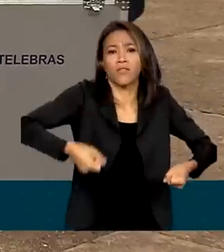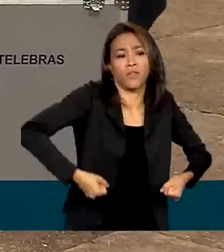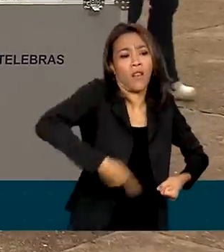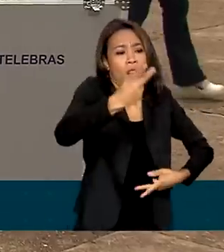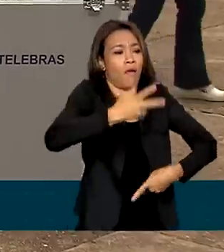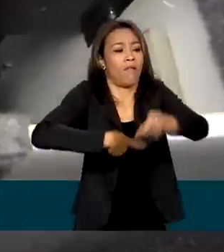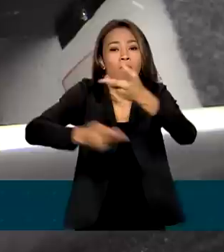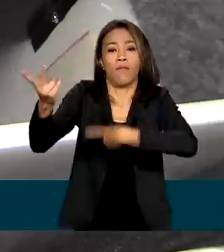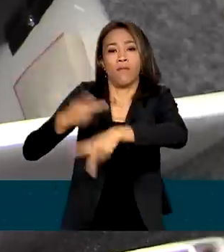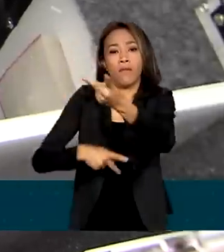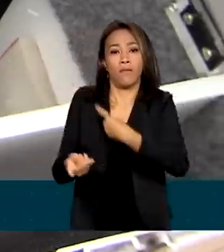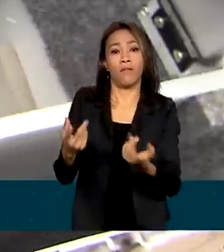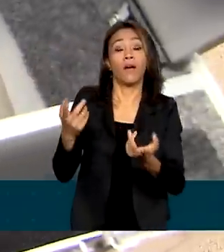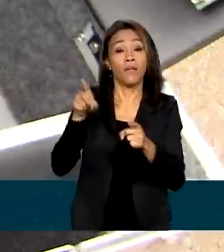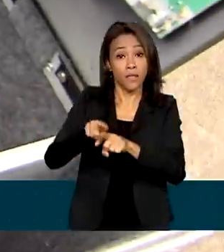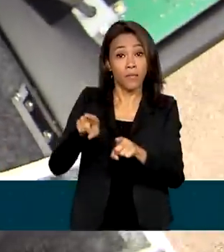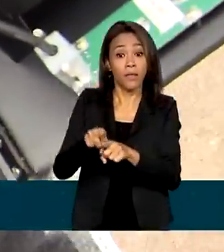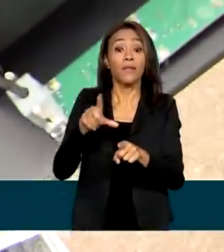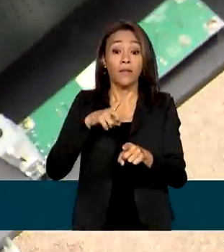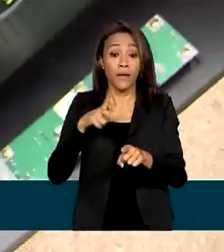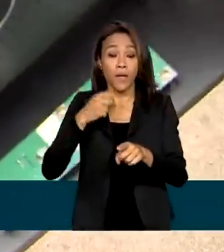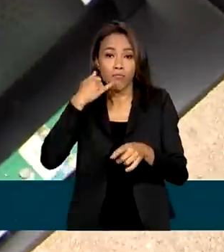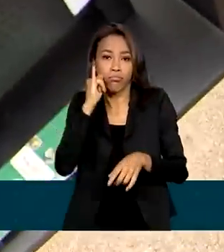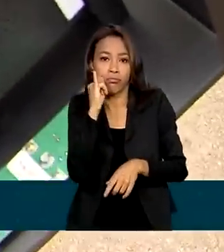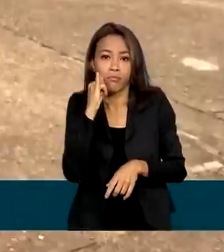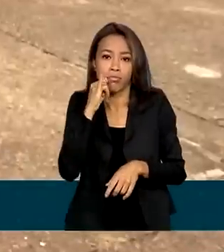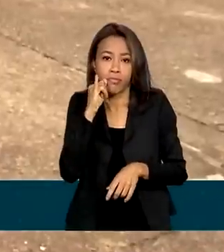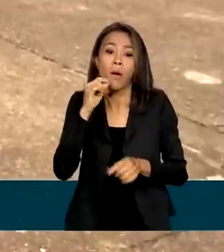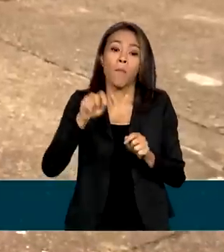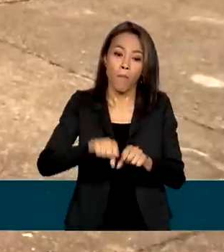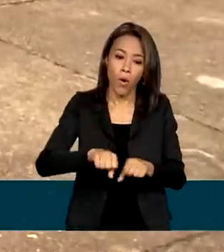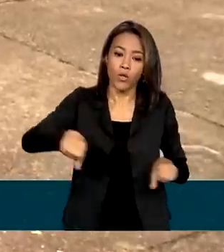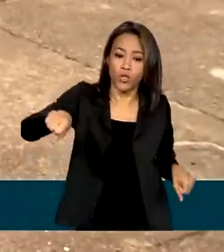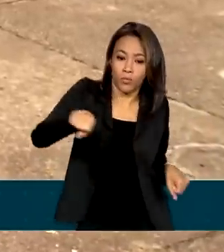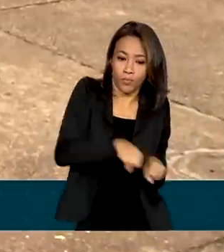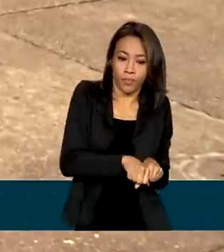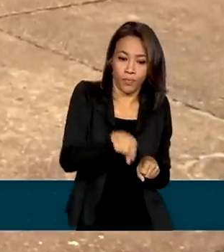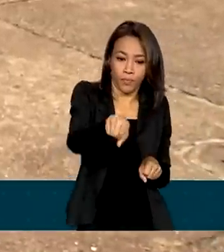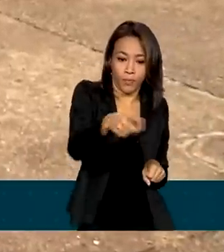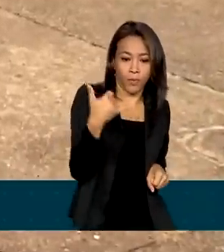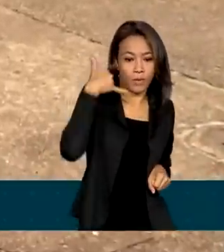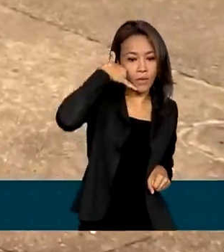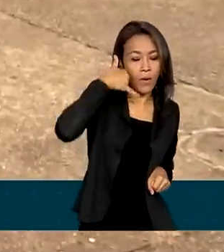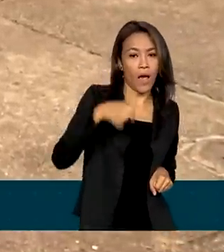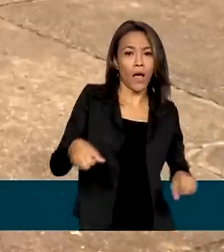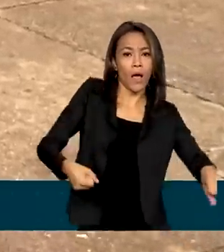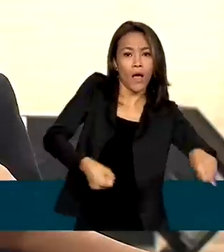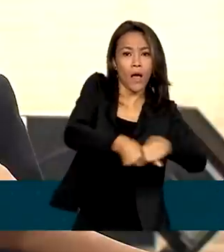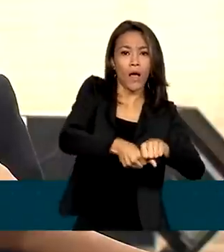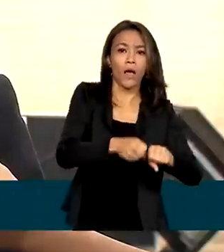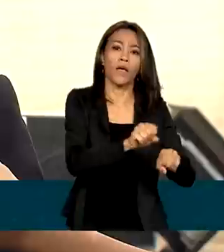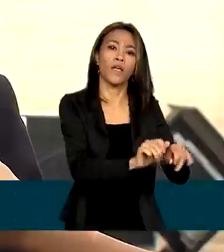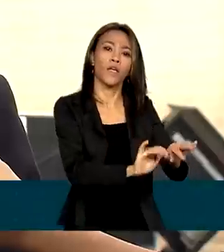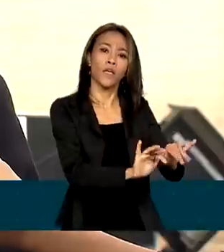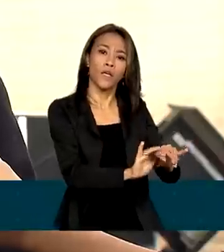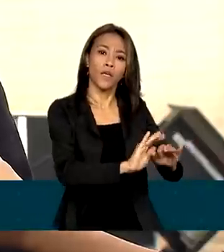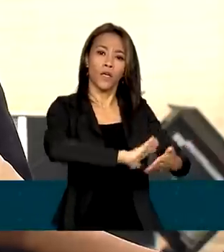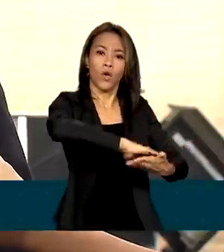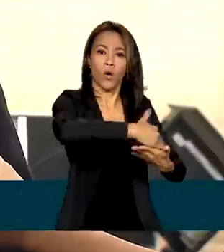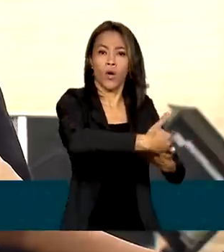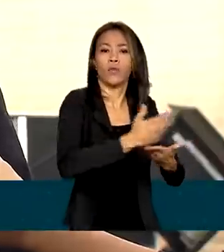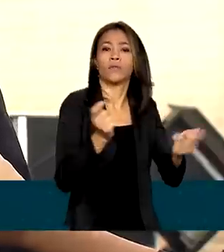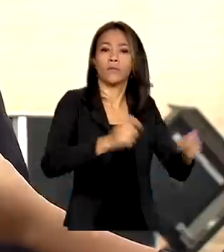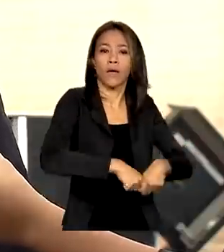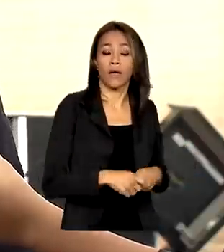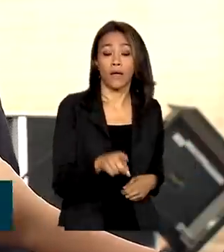e instalar, possuem bateria e podem ser conectados em aparelhos celulares e computadores. Já tem as baterias dele, que